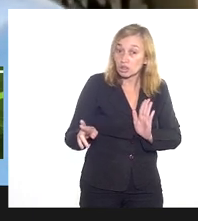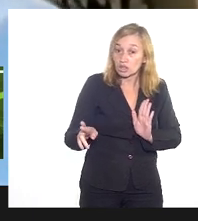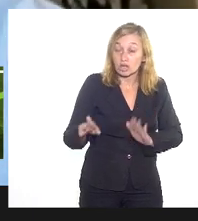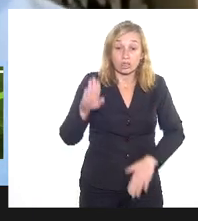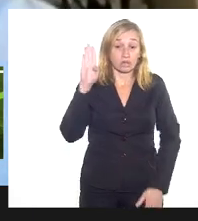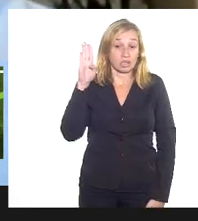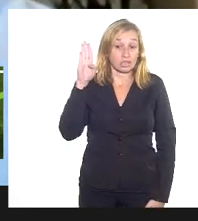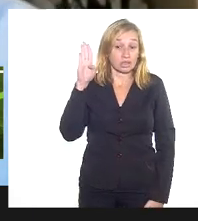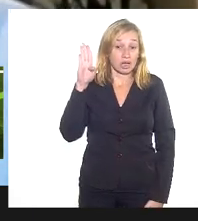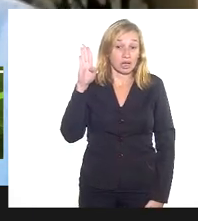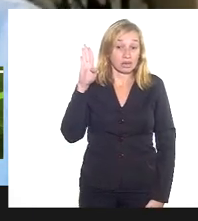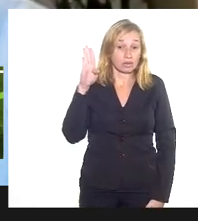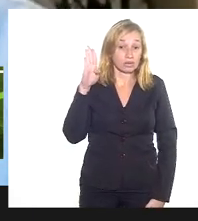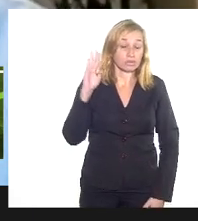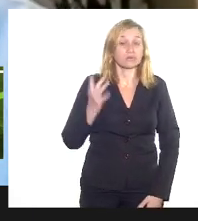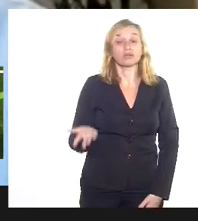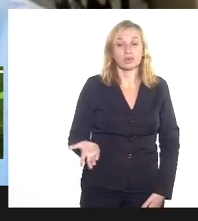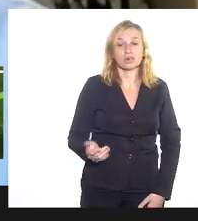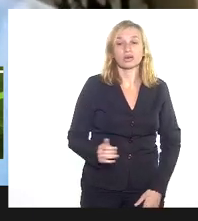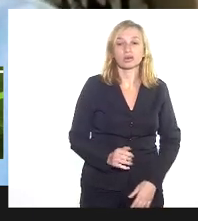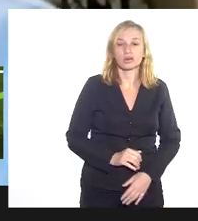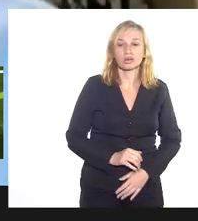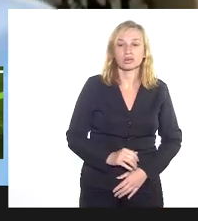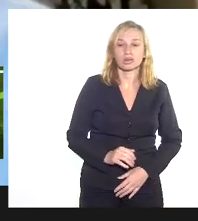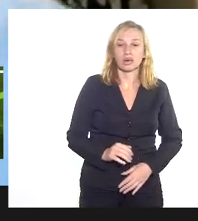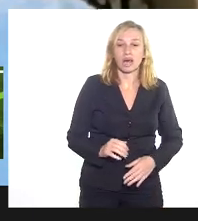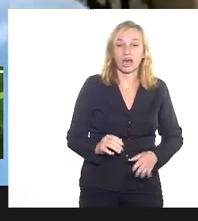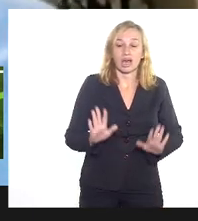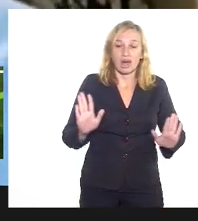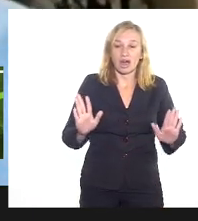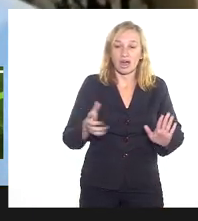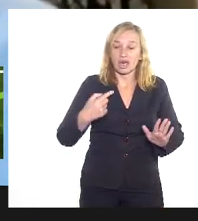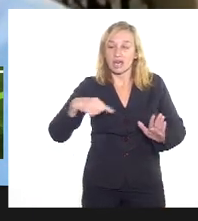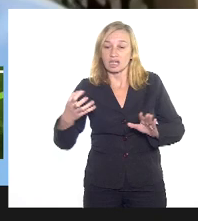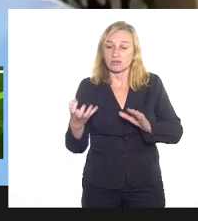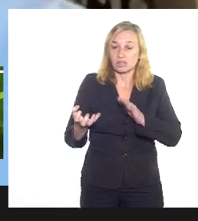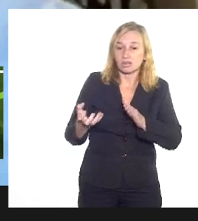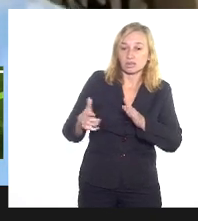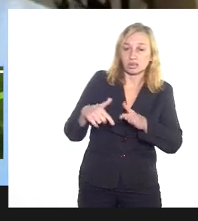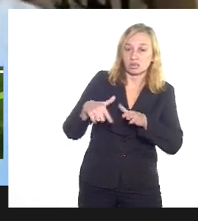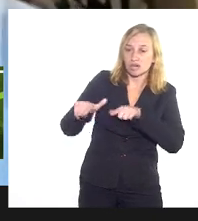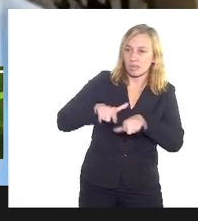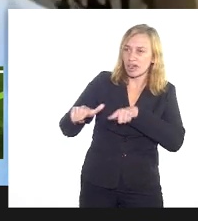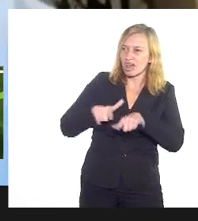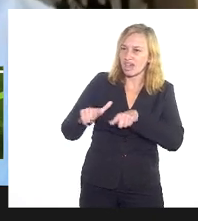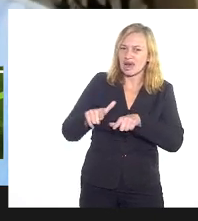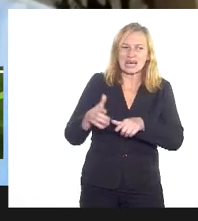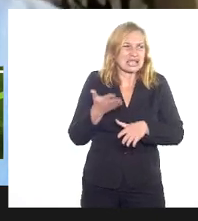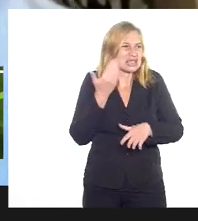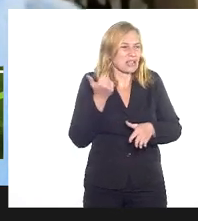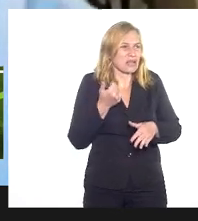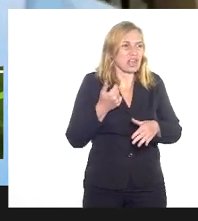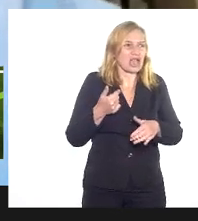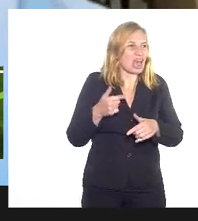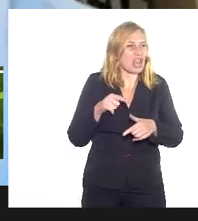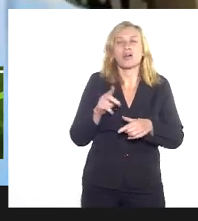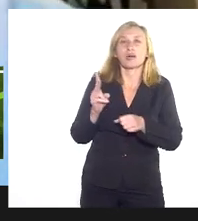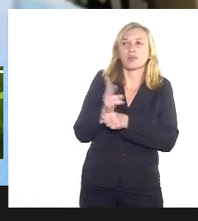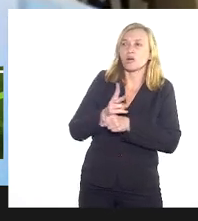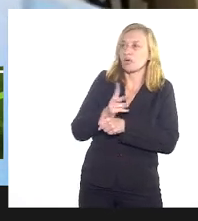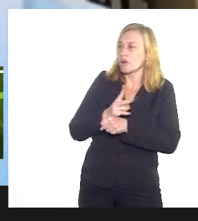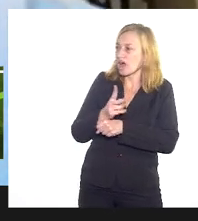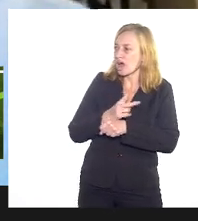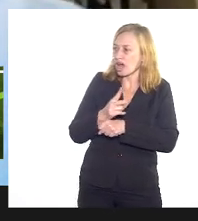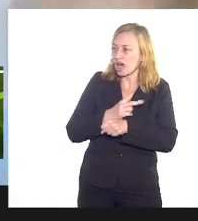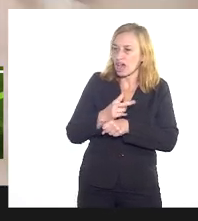a emprego. Você não tem que saber perguntar isso com a orientação ou a religião do cidadão.